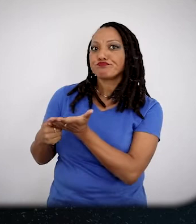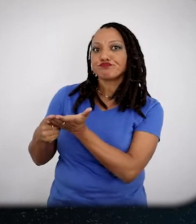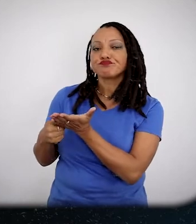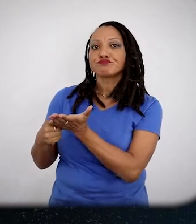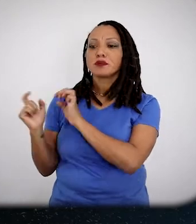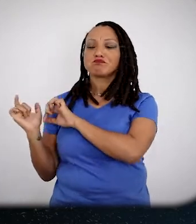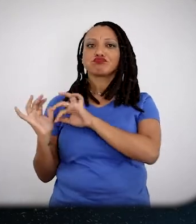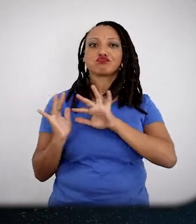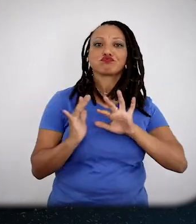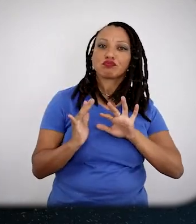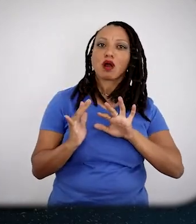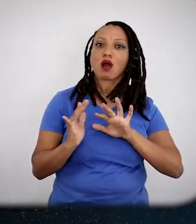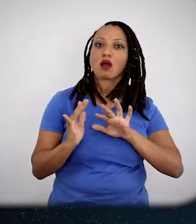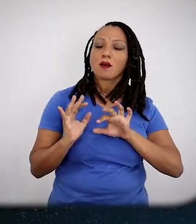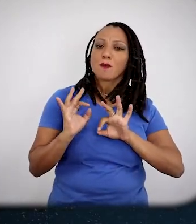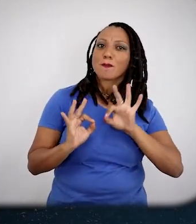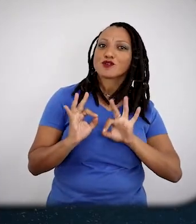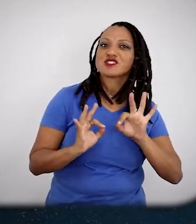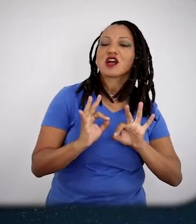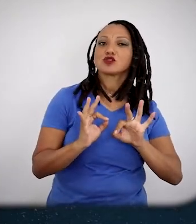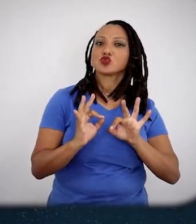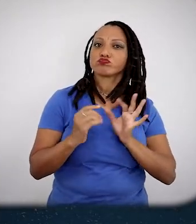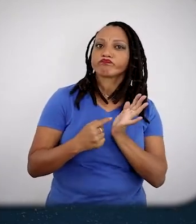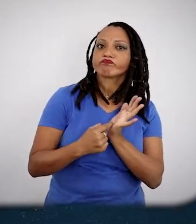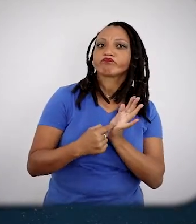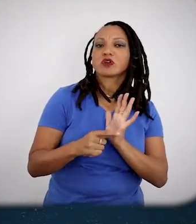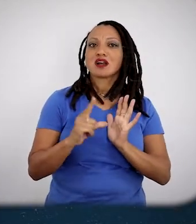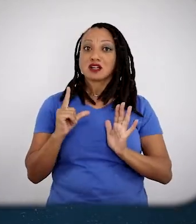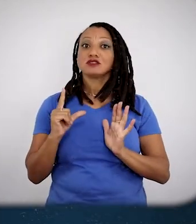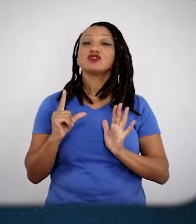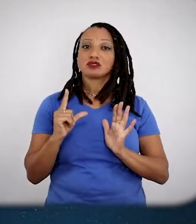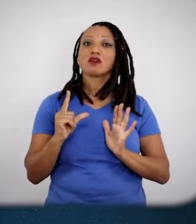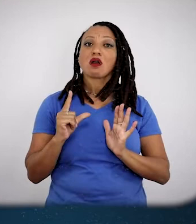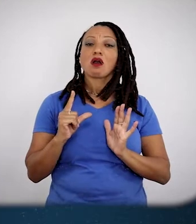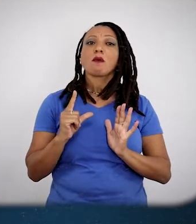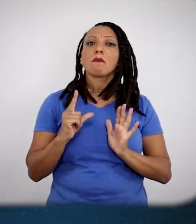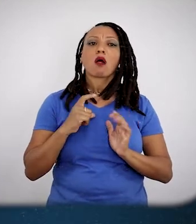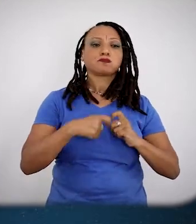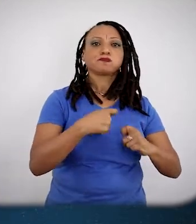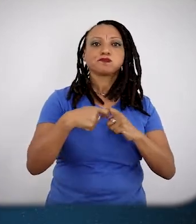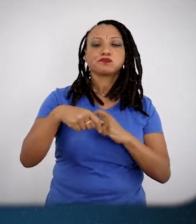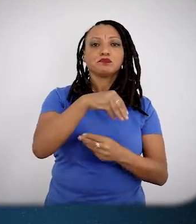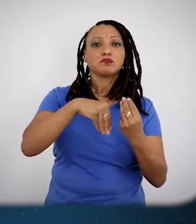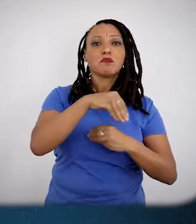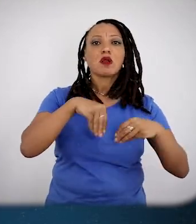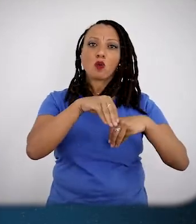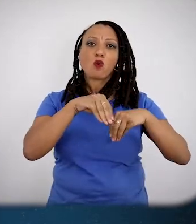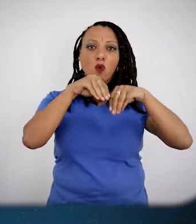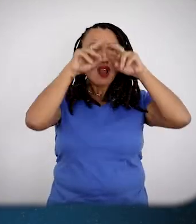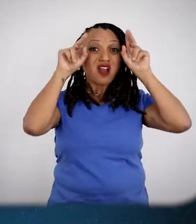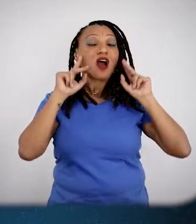participar de um processo, né? De embranquecimento, né? Do país, que isso foi uma ideologia,